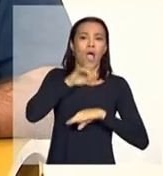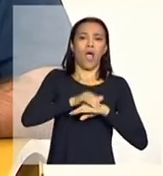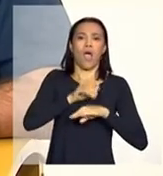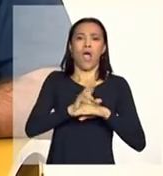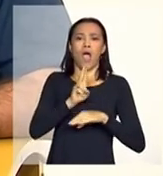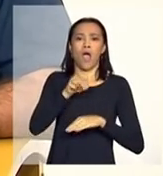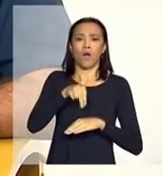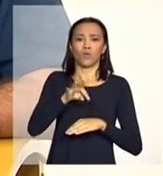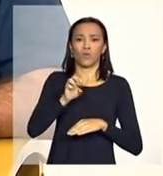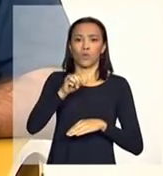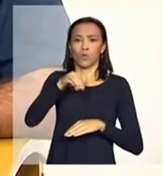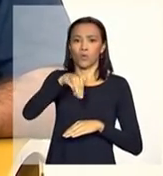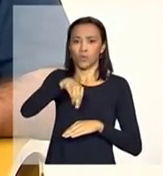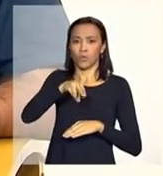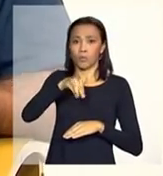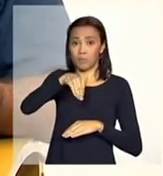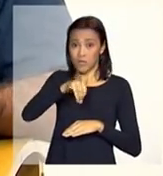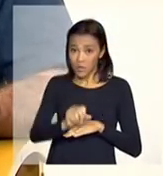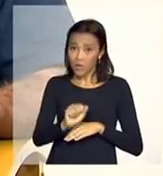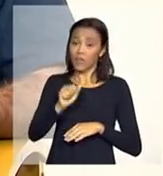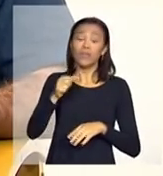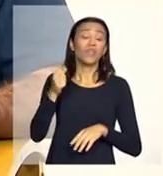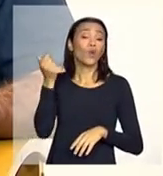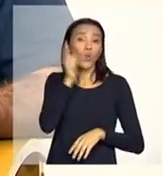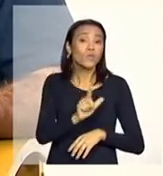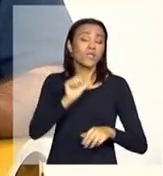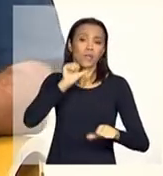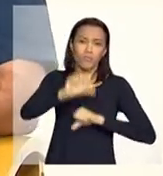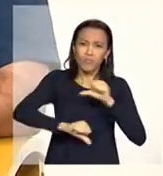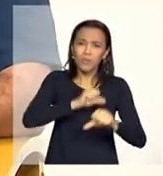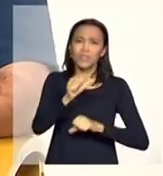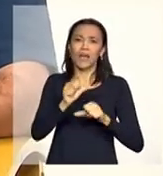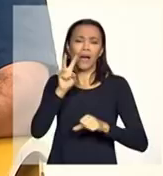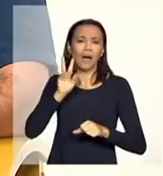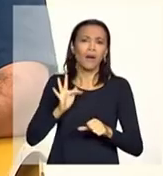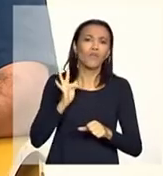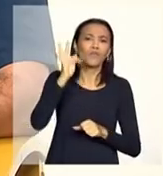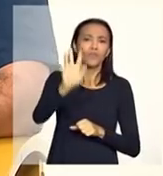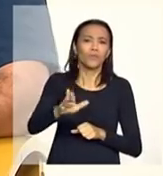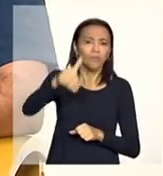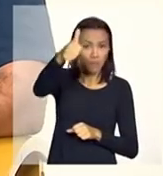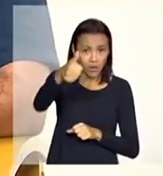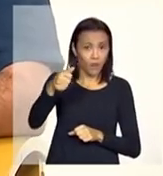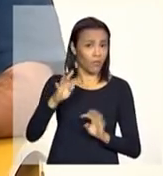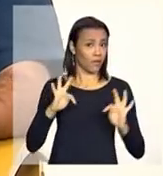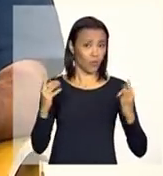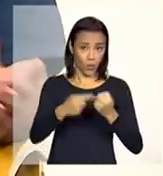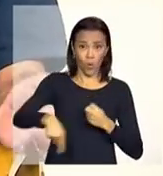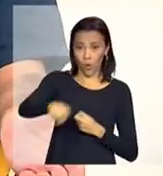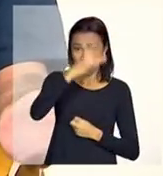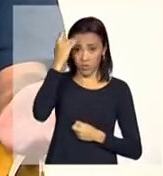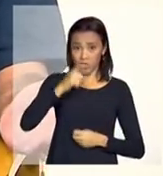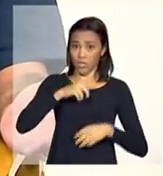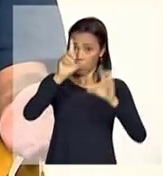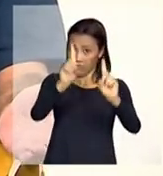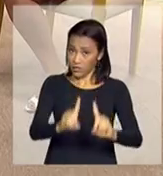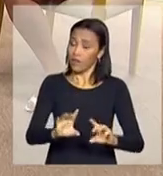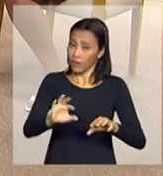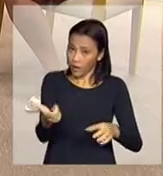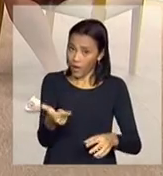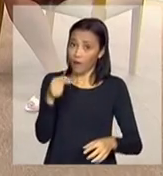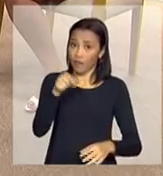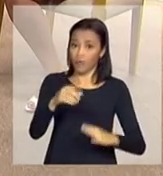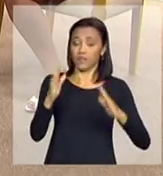possível, para que, com isso, a gente consiga mudar também perspectivas com relação às pessoas com deficiência como um todo. Acho que ela cumpre, sim, um papel